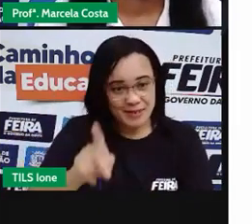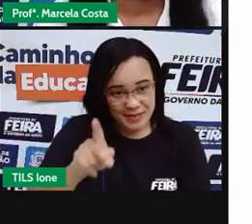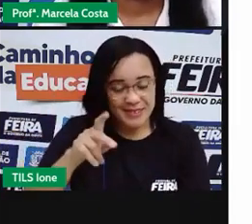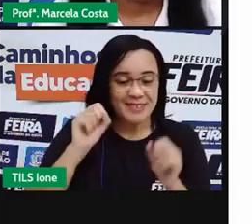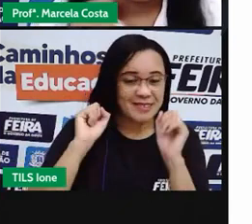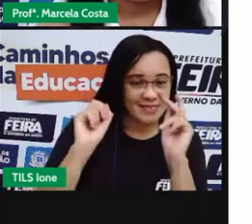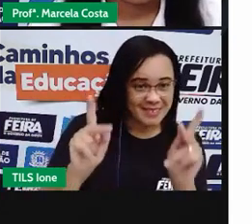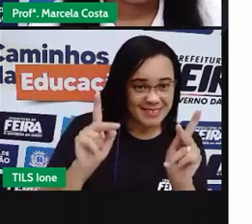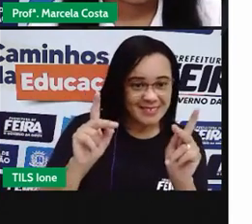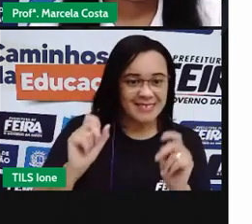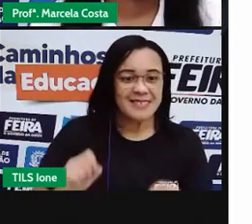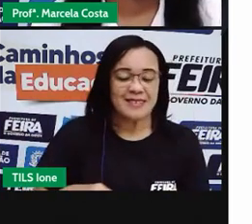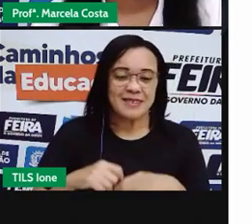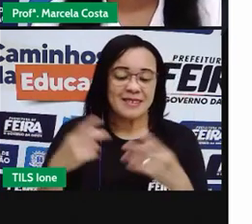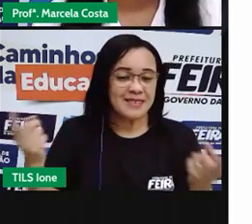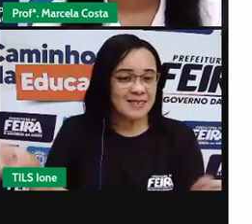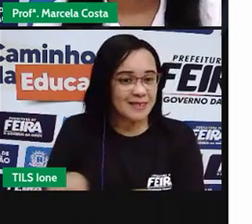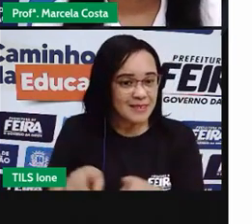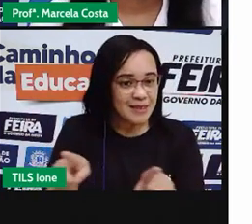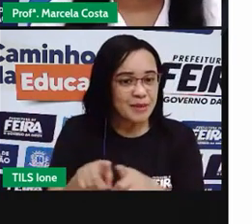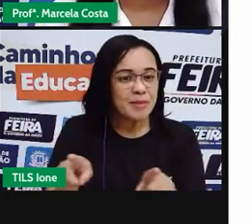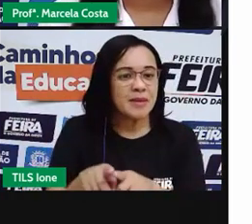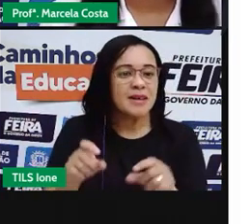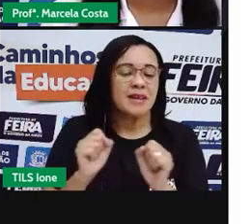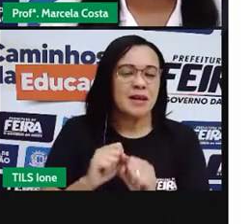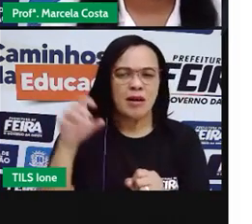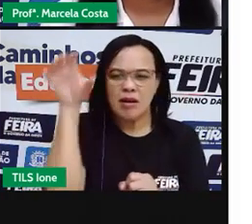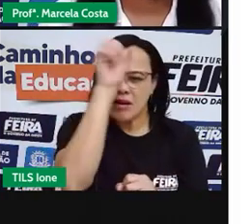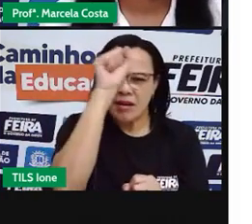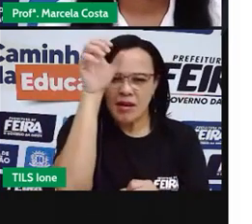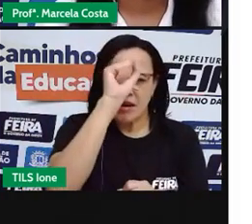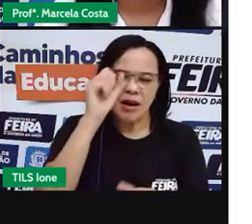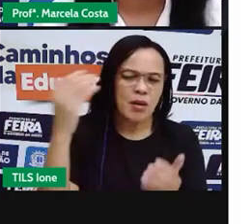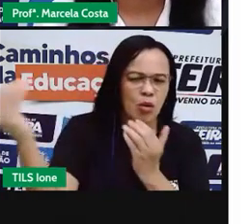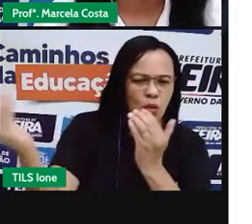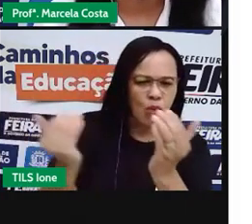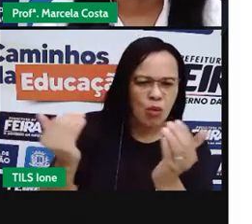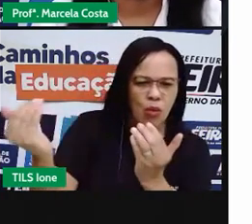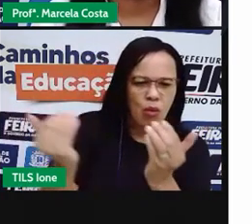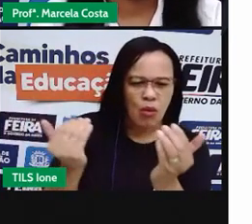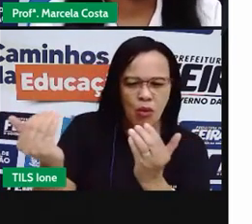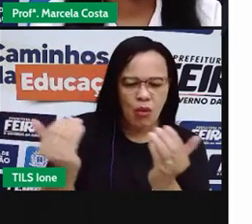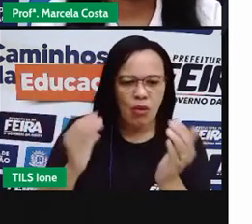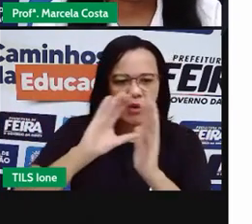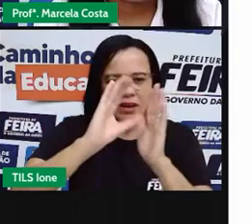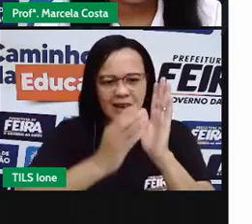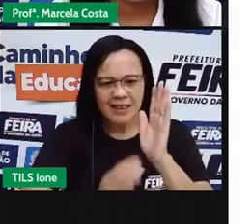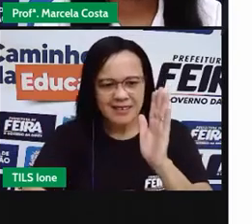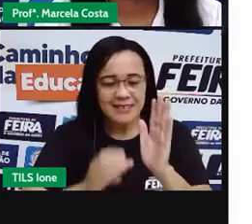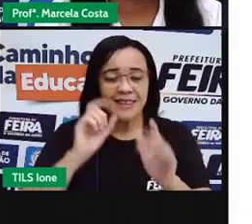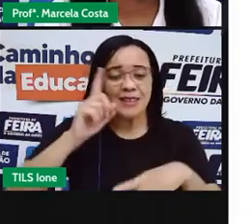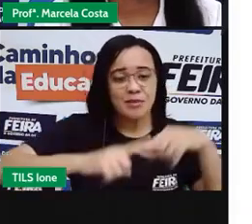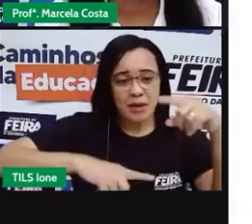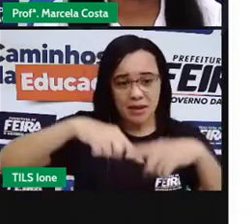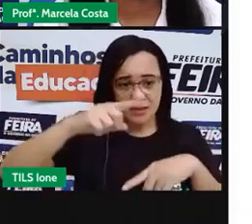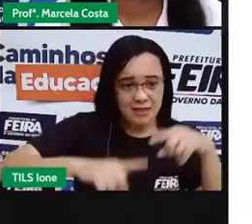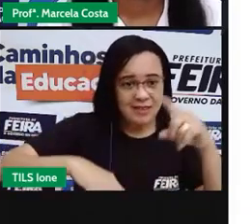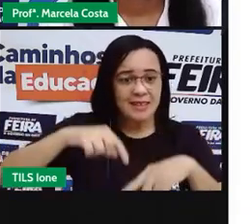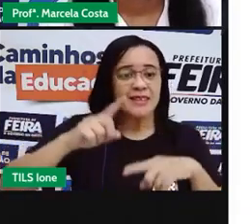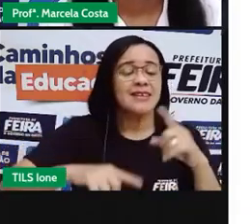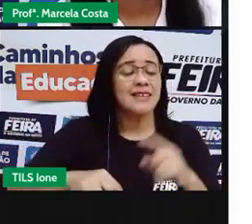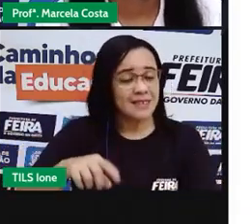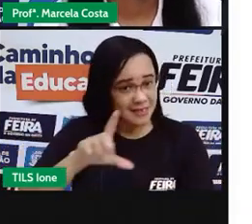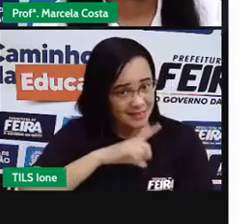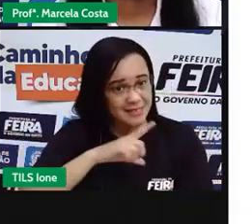Está certo? a um dia que vocês também vão aprender a comparar para aqueles diferentes materiais que a gente